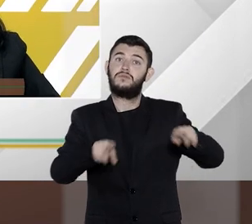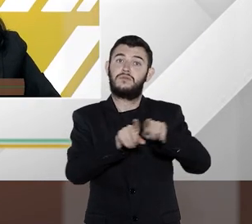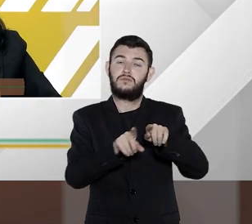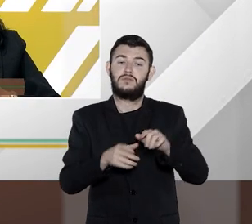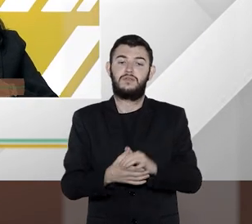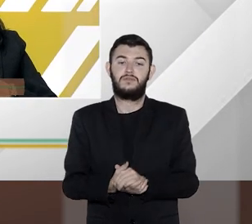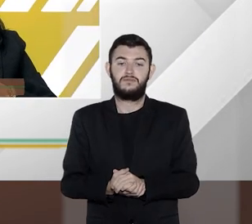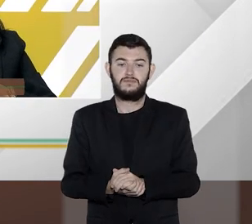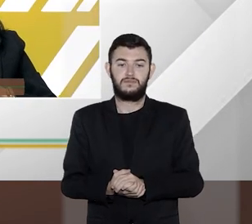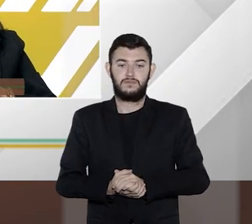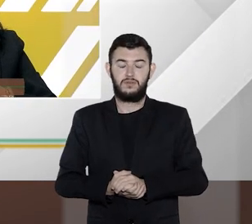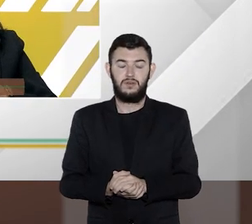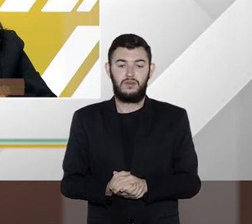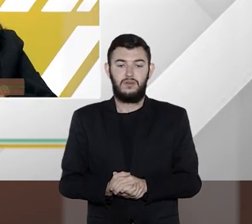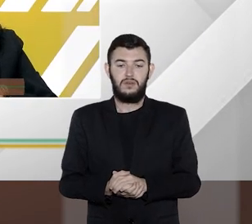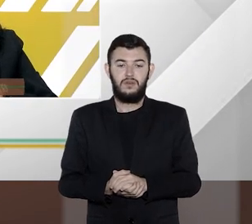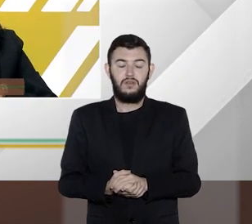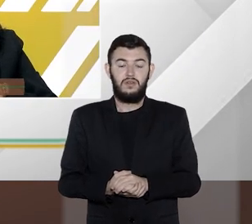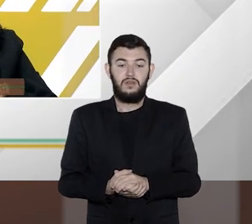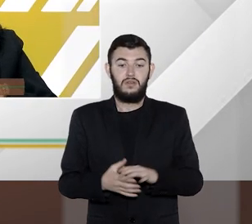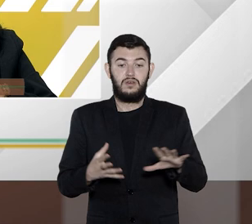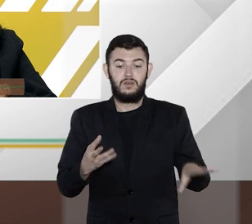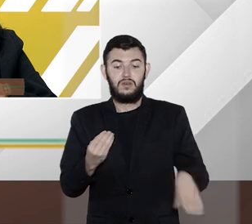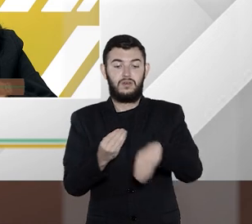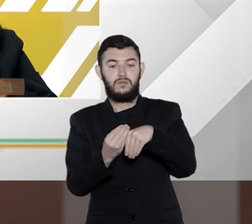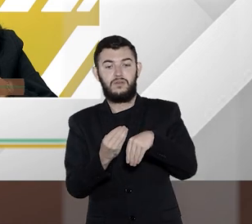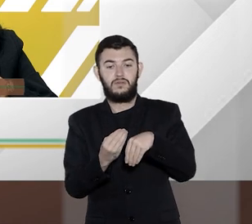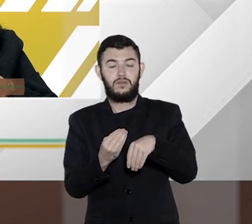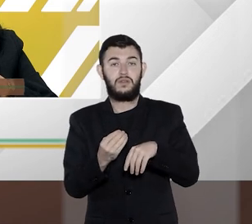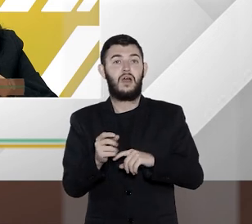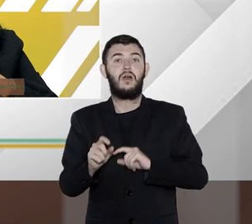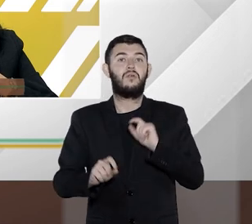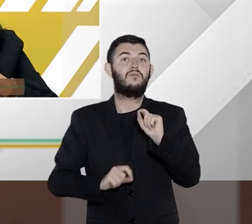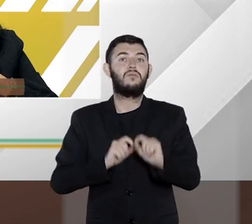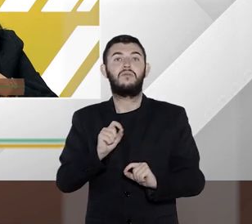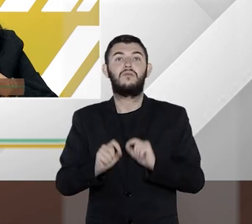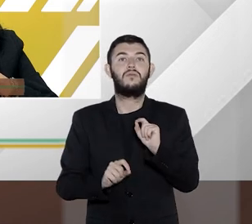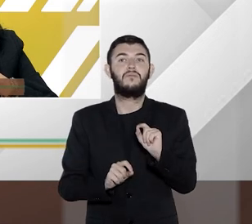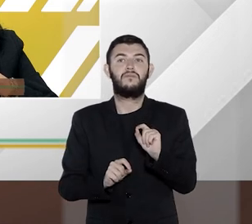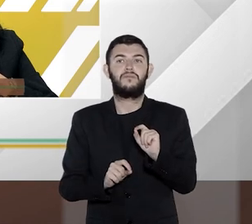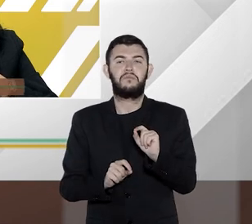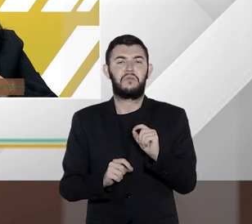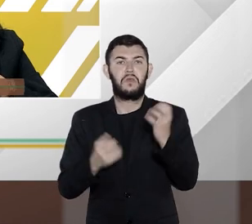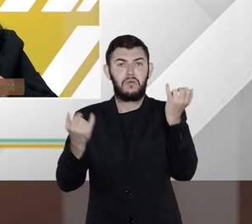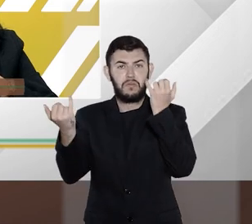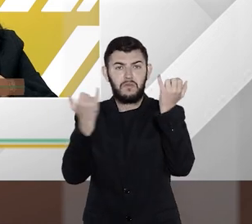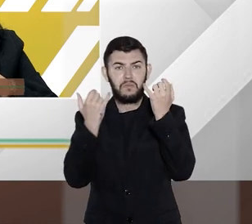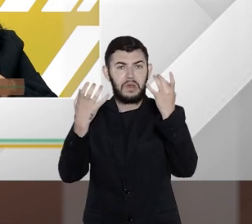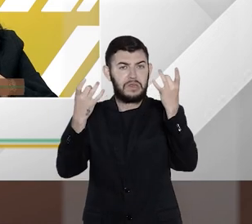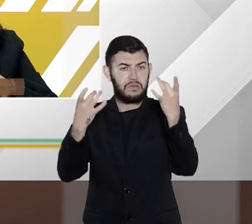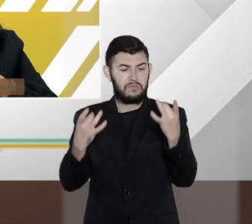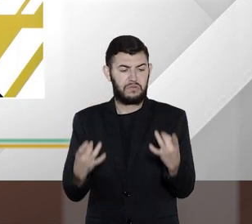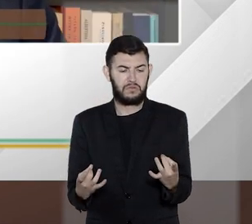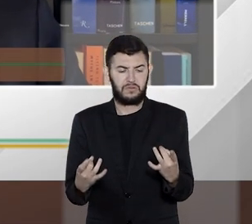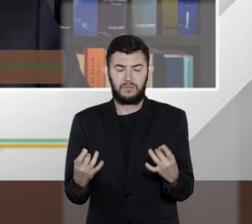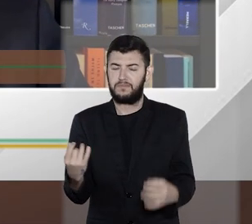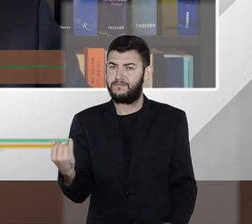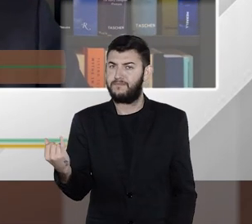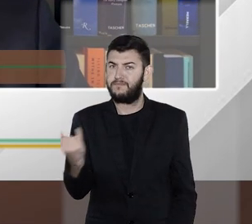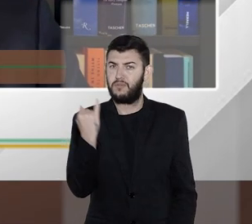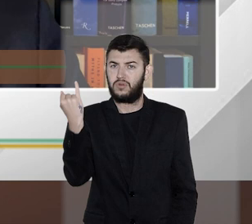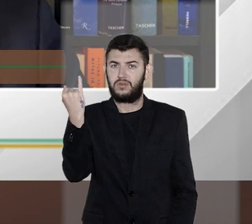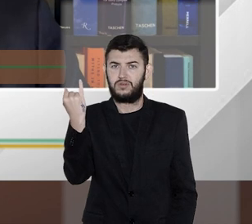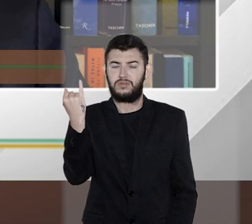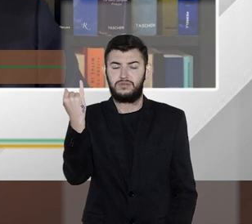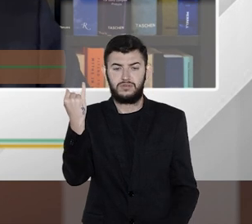Eu queria complementar isso antes de voltar para você, Fátima e para o Thiago, que é um dado importante. As empresas têm